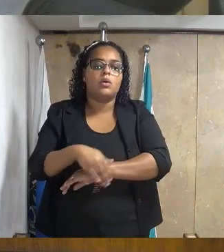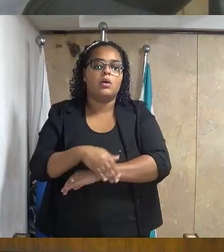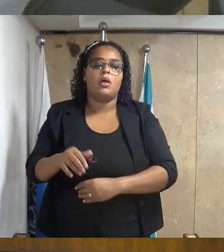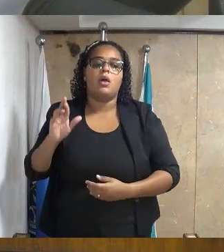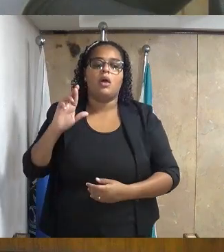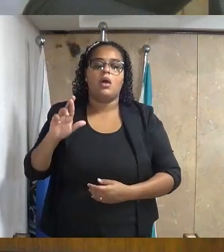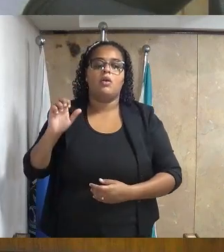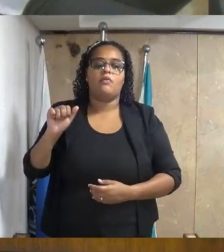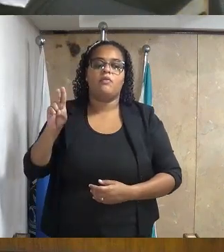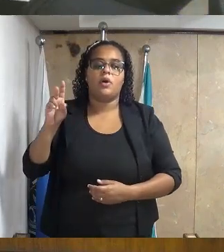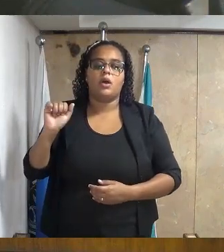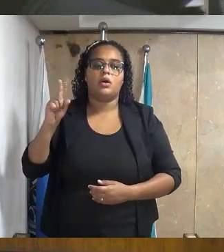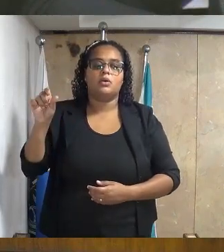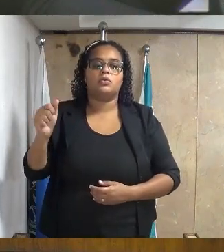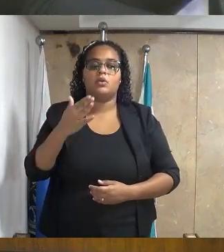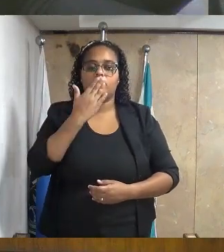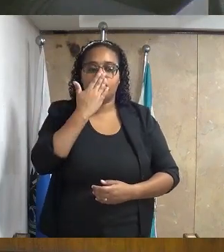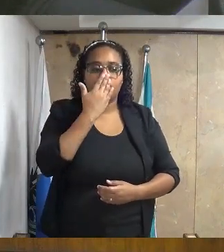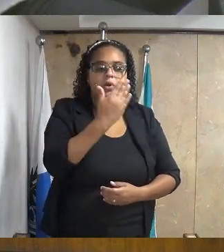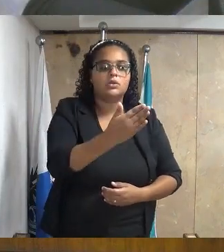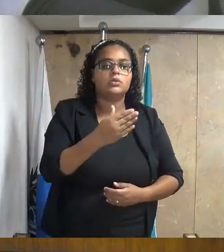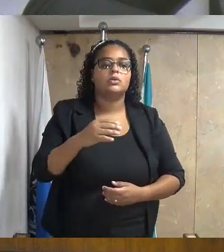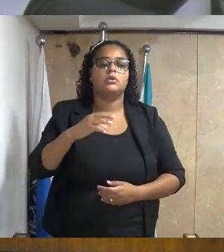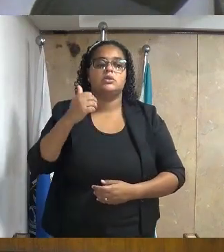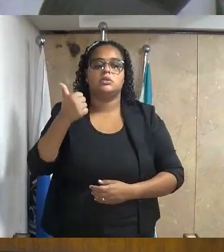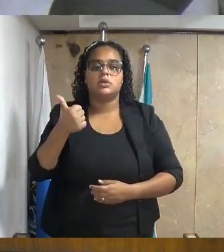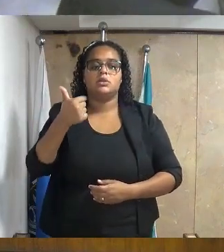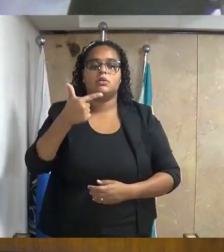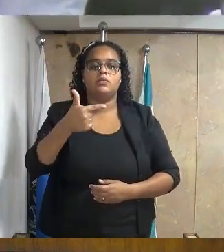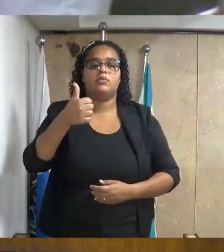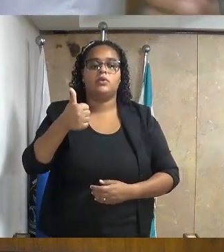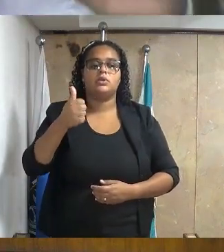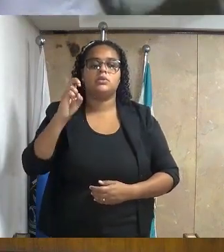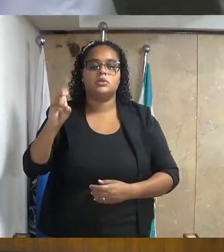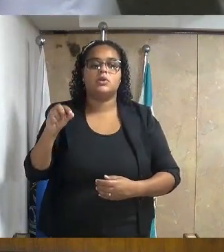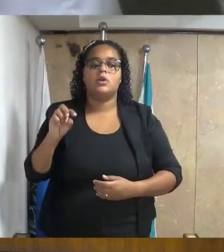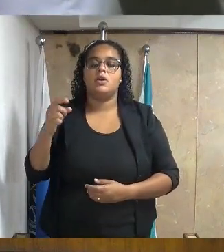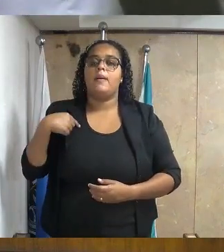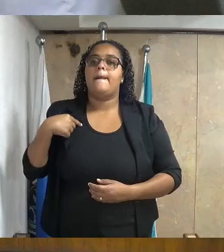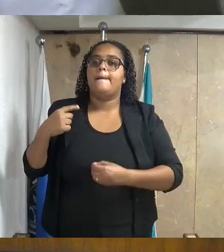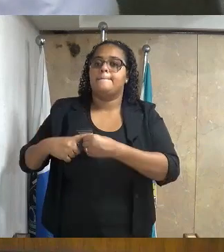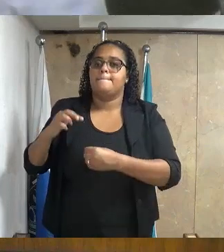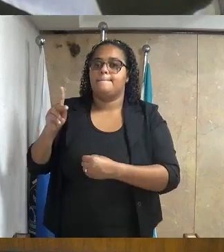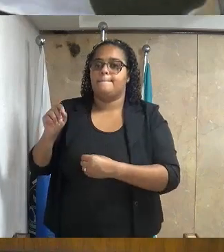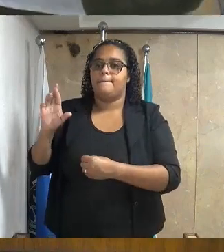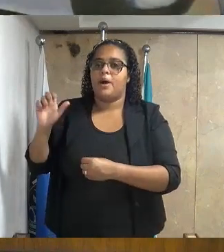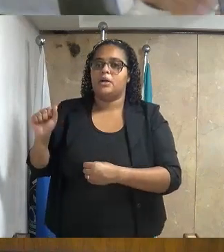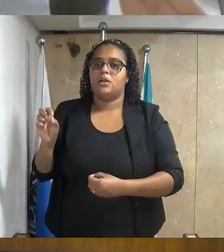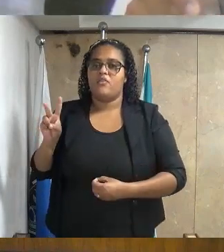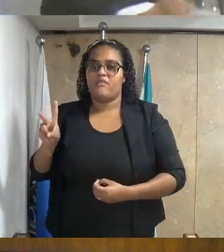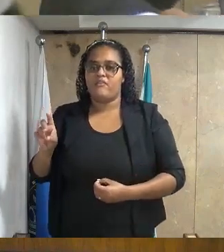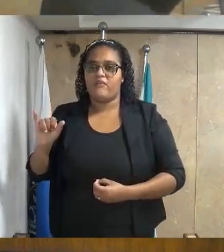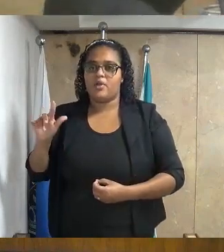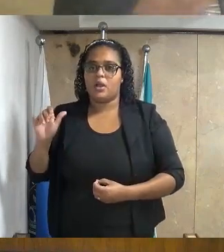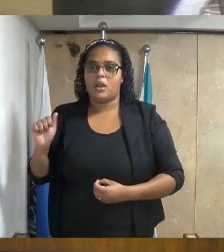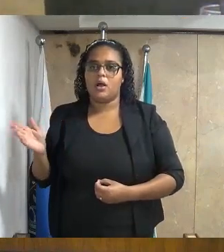Negro, notadamente em frente ao número 125, Parque Vila Nova, centro deste município.